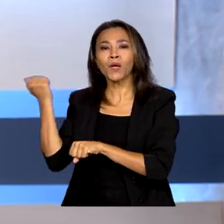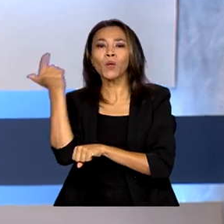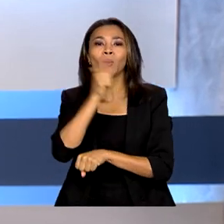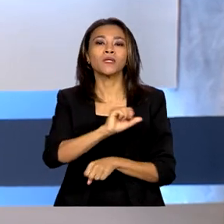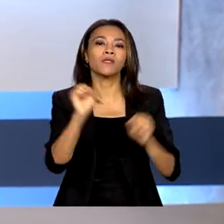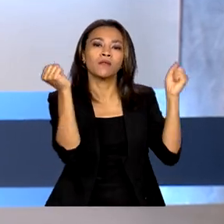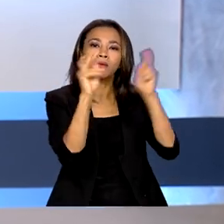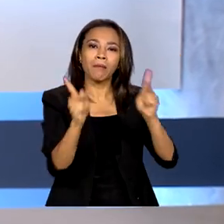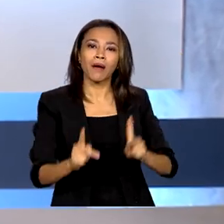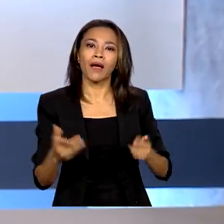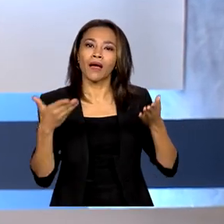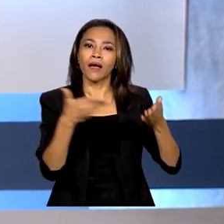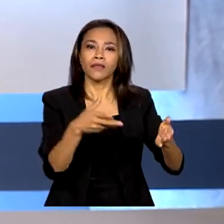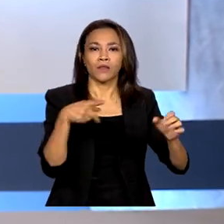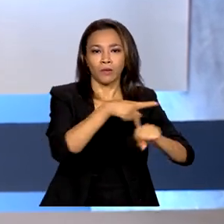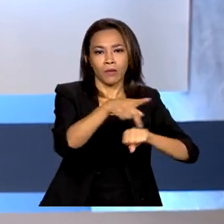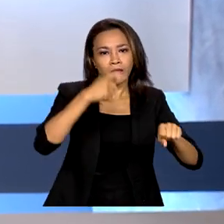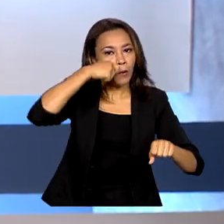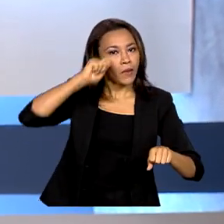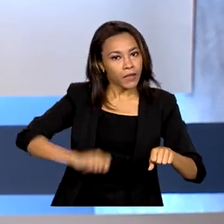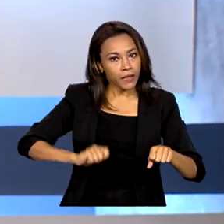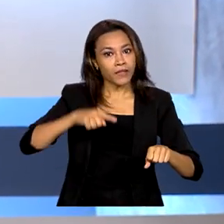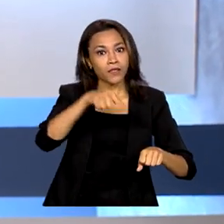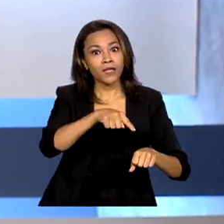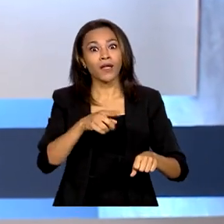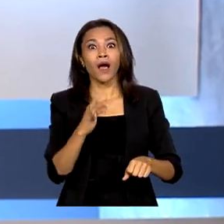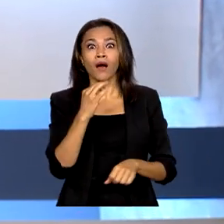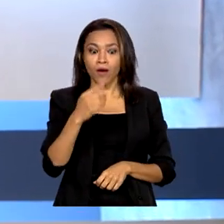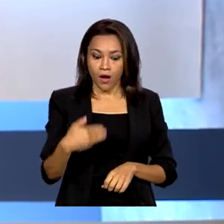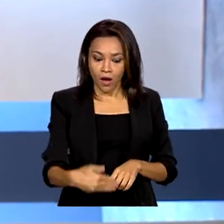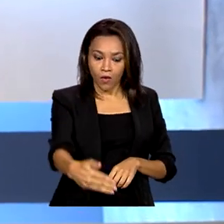duradoura na Ucrânia. O conflito completa um ano nesta sexta-feira.